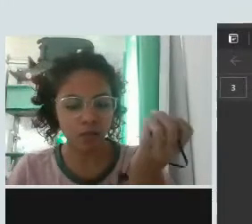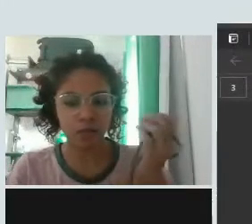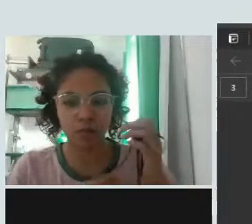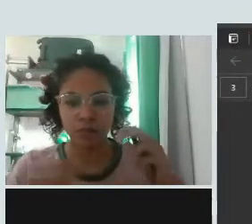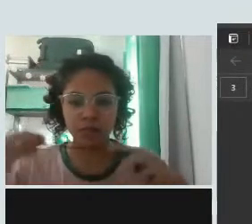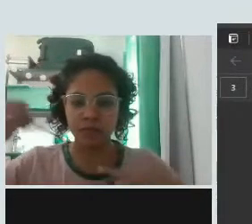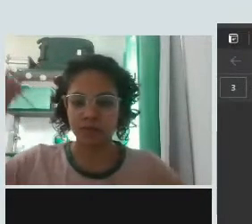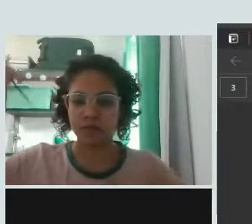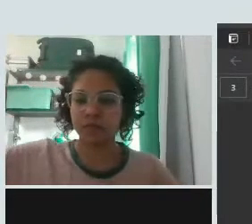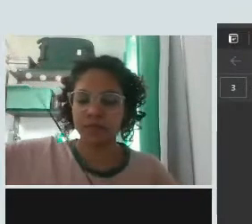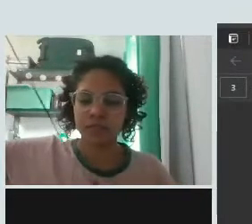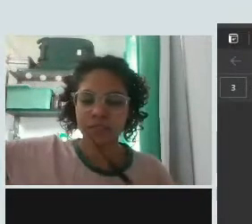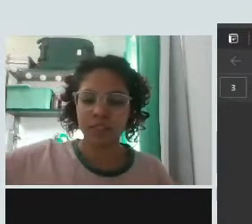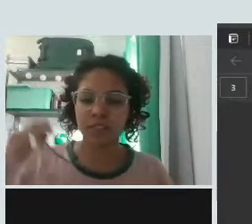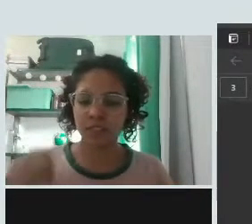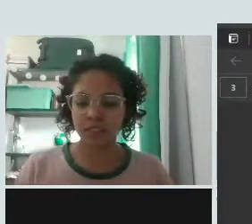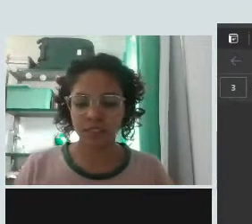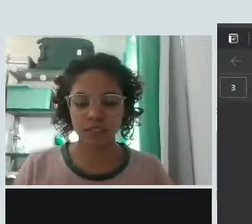Eita, só um minuto.